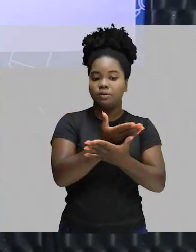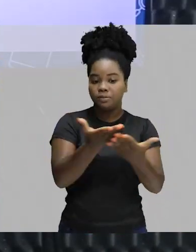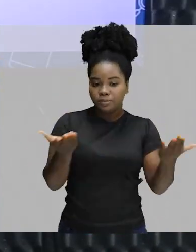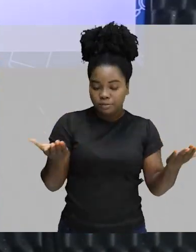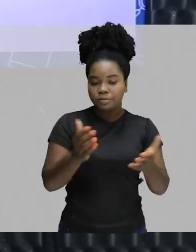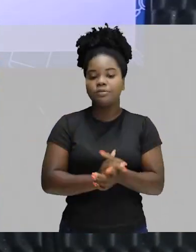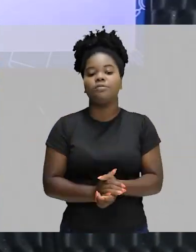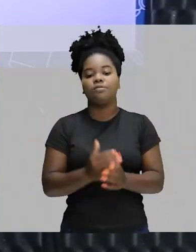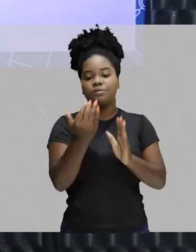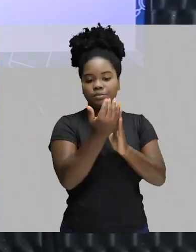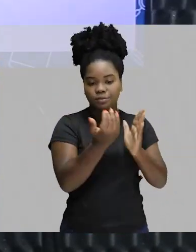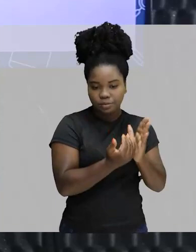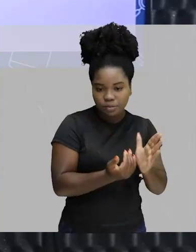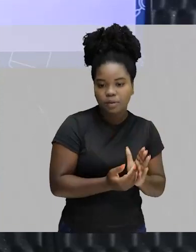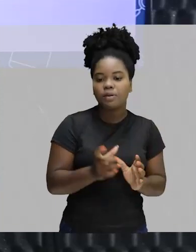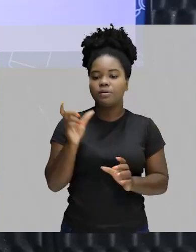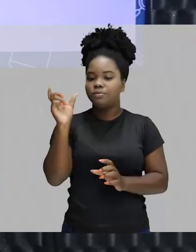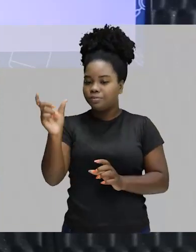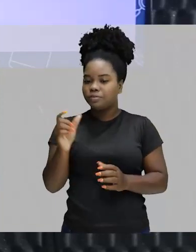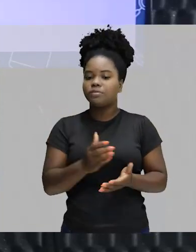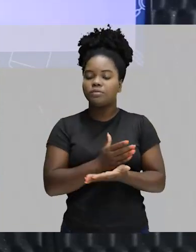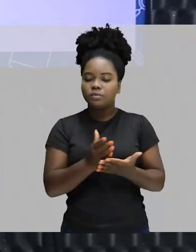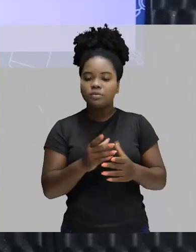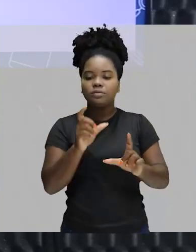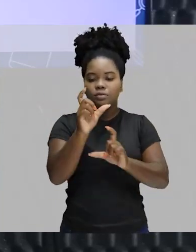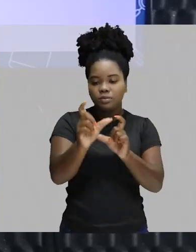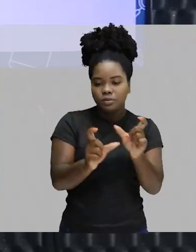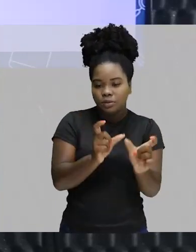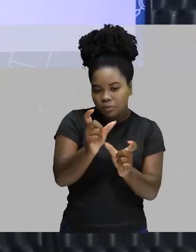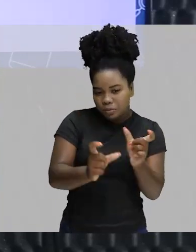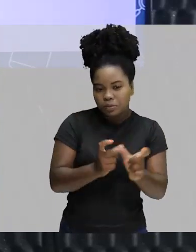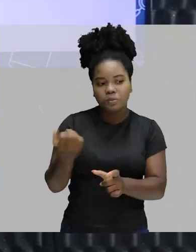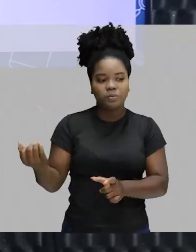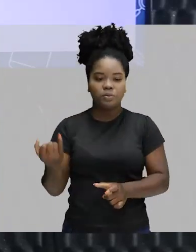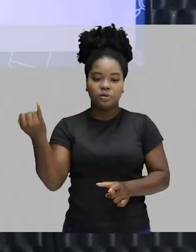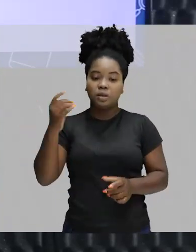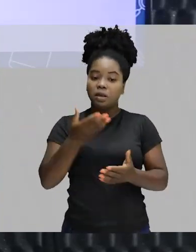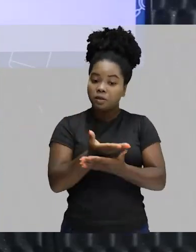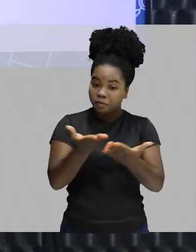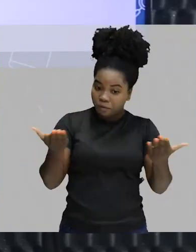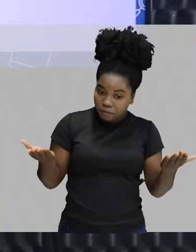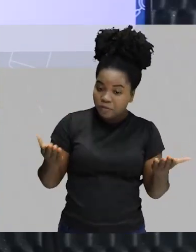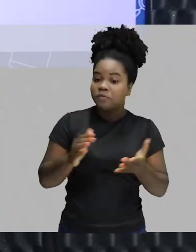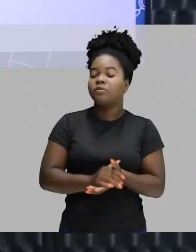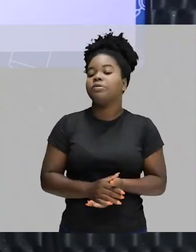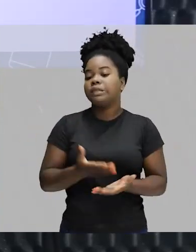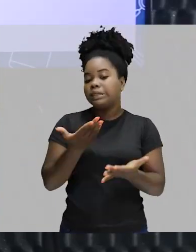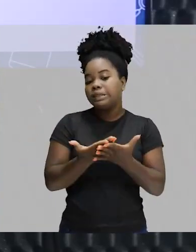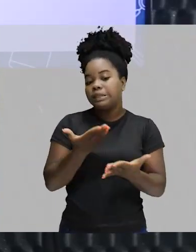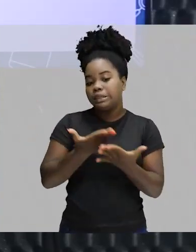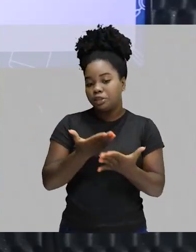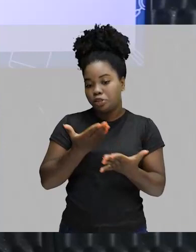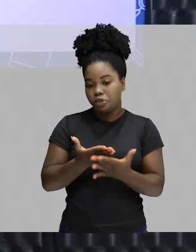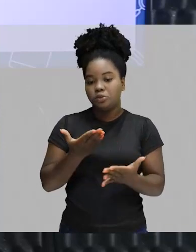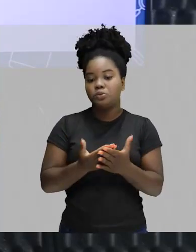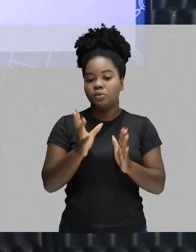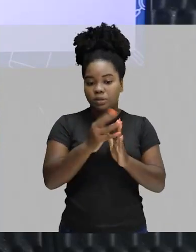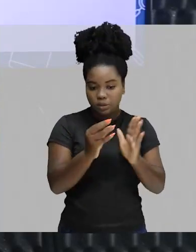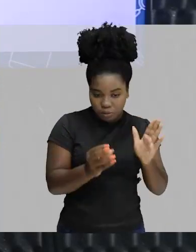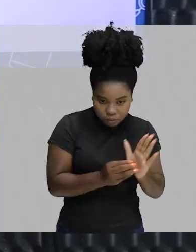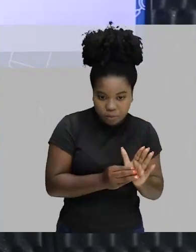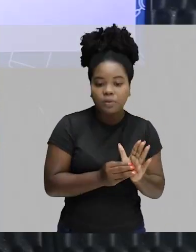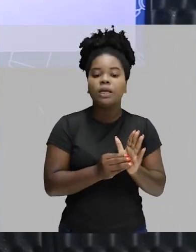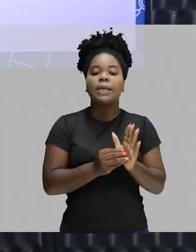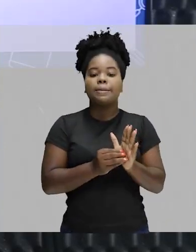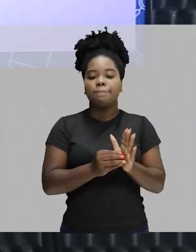Então lá no início, logo na morfologia, é muito importante que vocês dominem essa parte da morfologia para quando vocês passarem